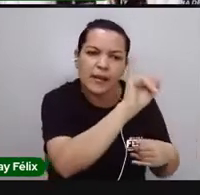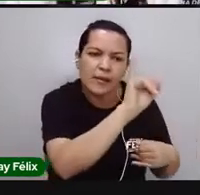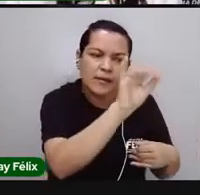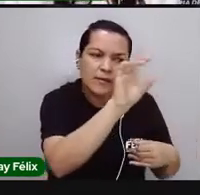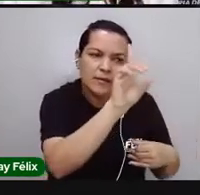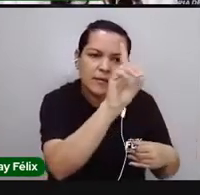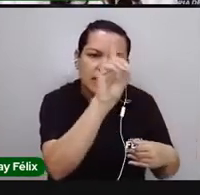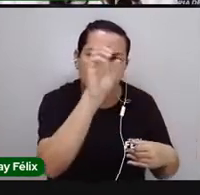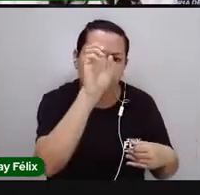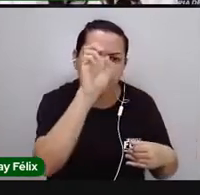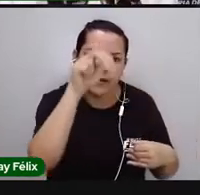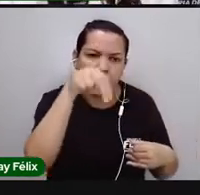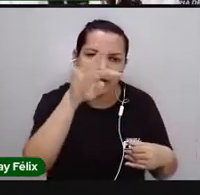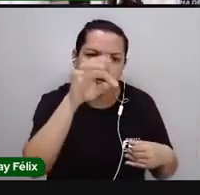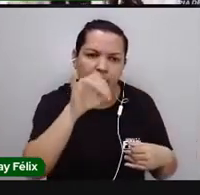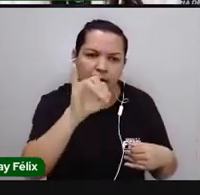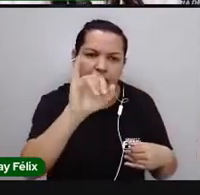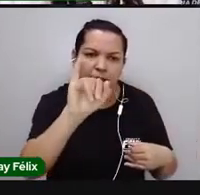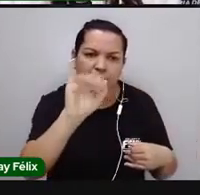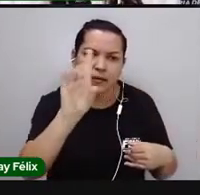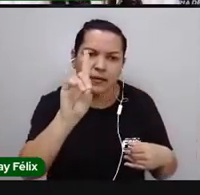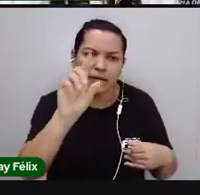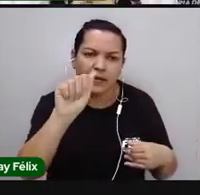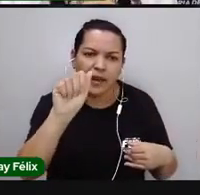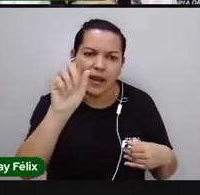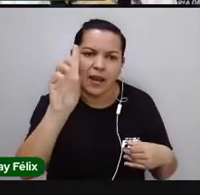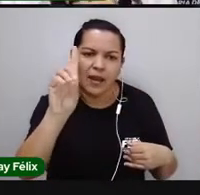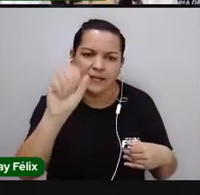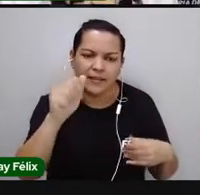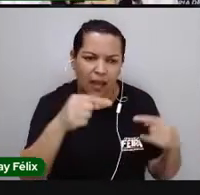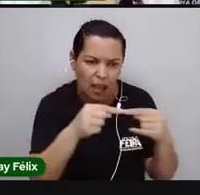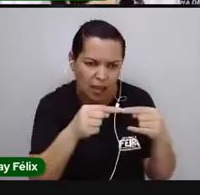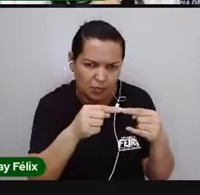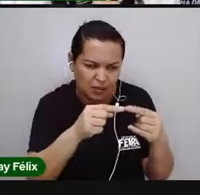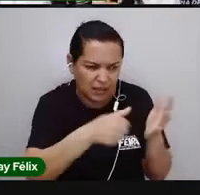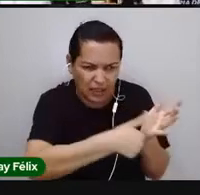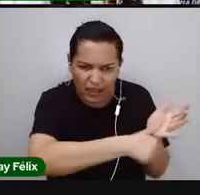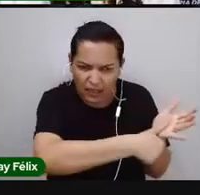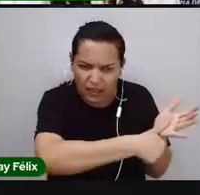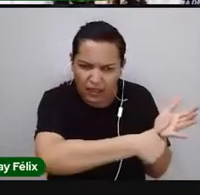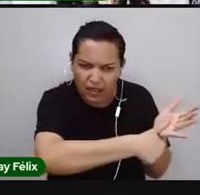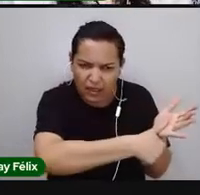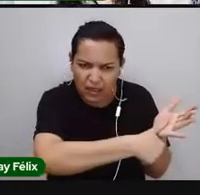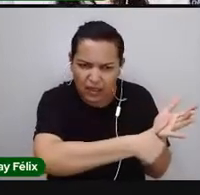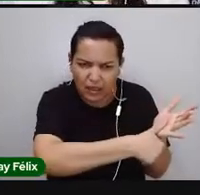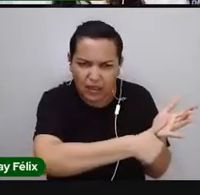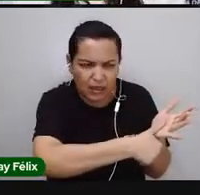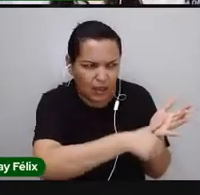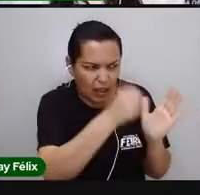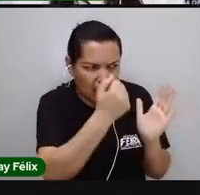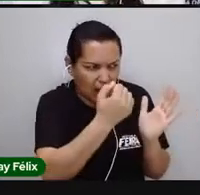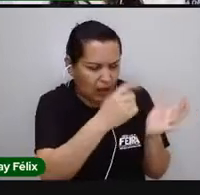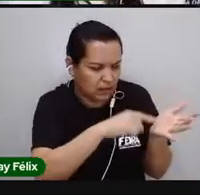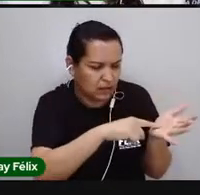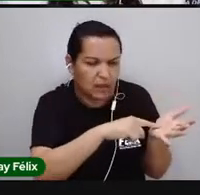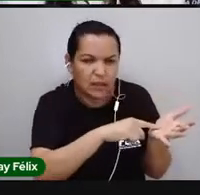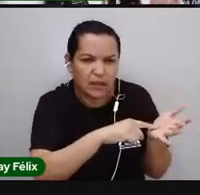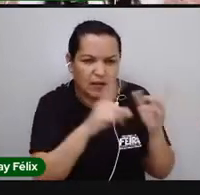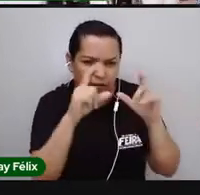-identidade, como assim? É aquela que eu botei o dedinho na minha digital? Identidade é aquela que tem na minha carteira?